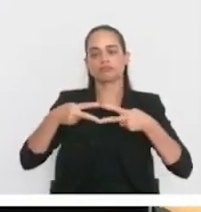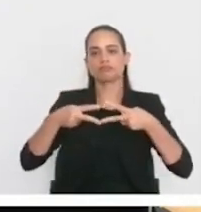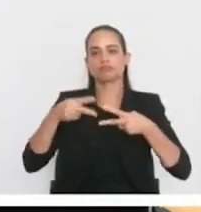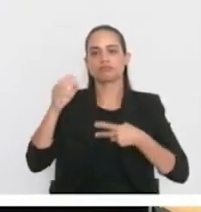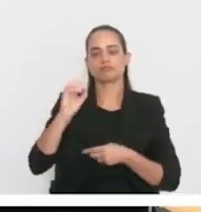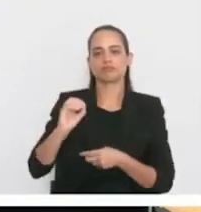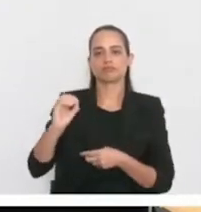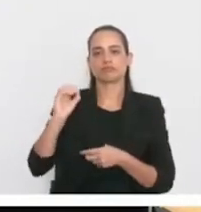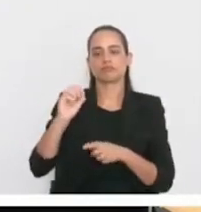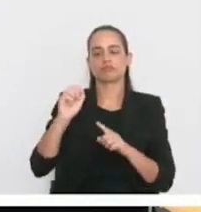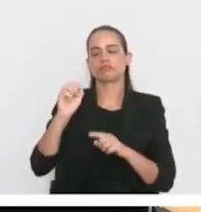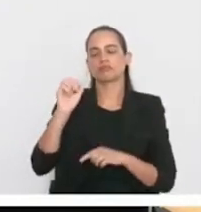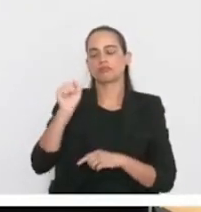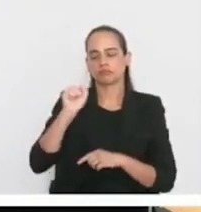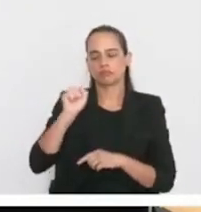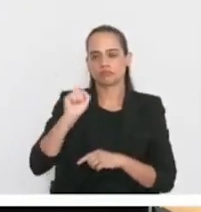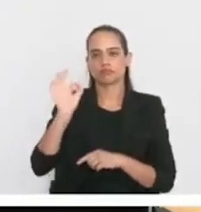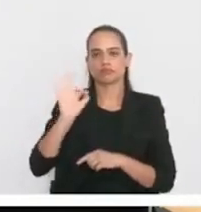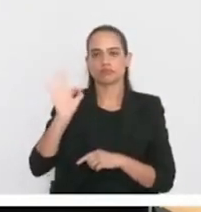vereador Hélder Pereira.